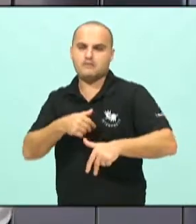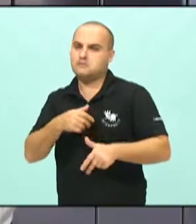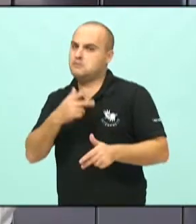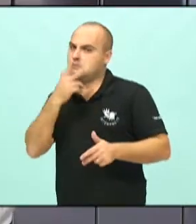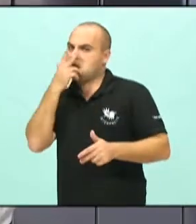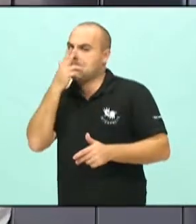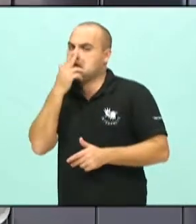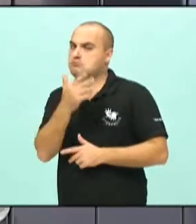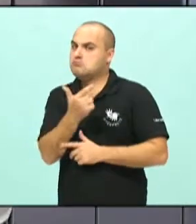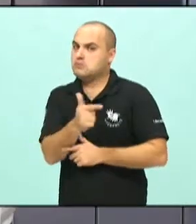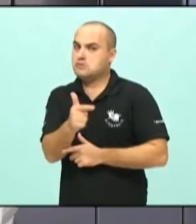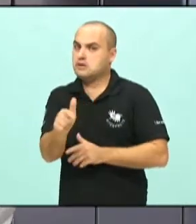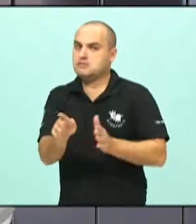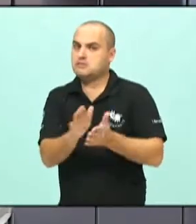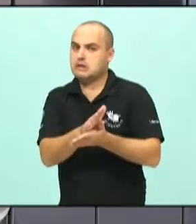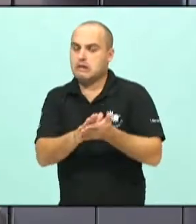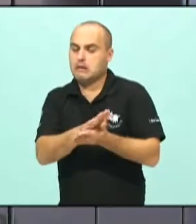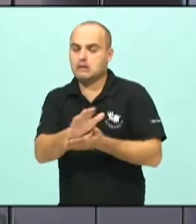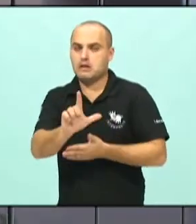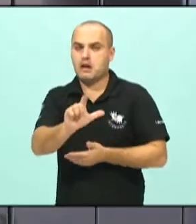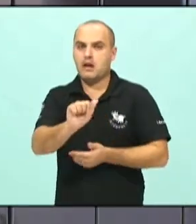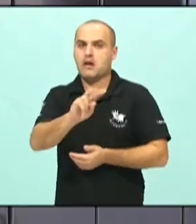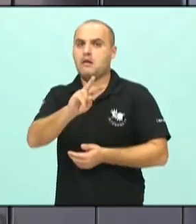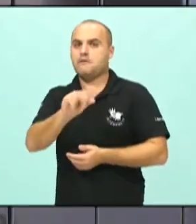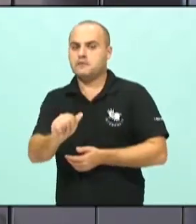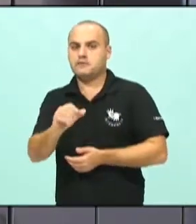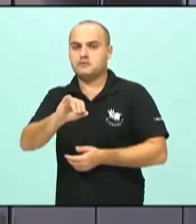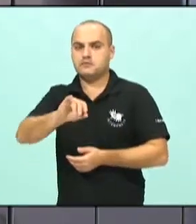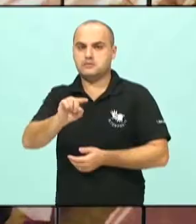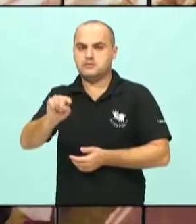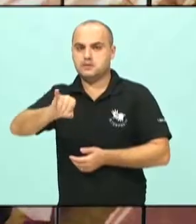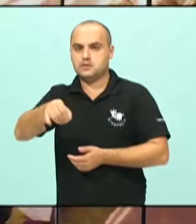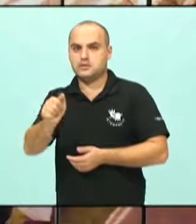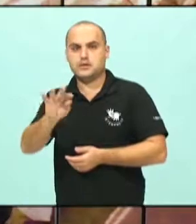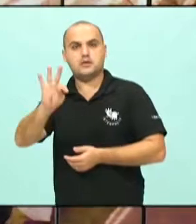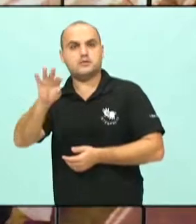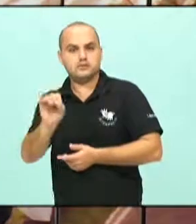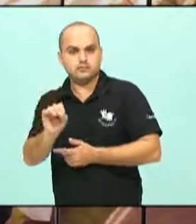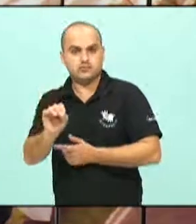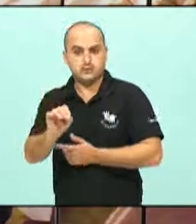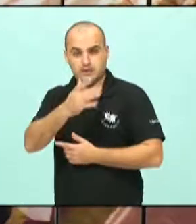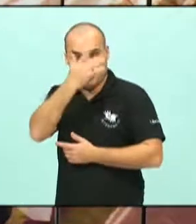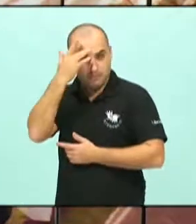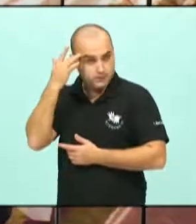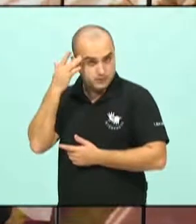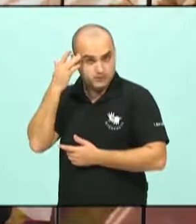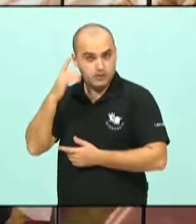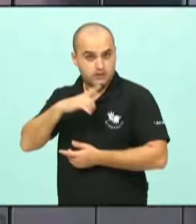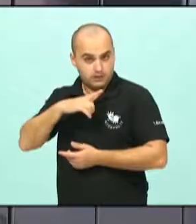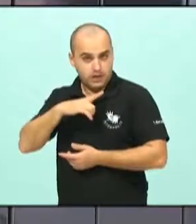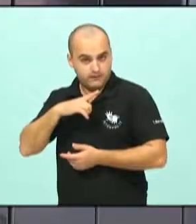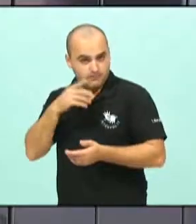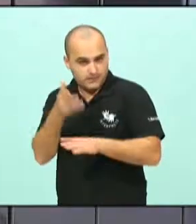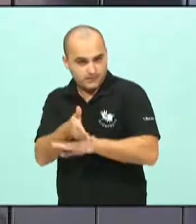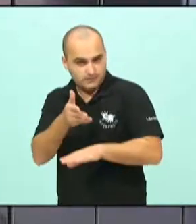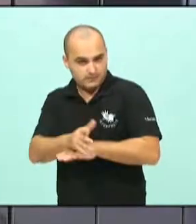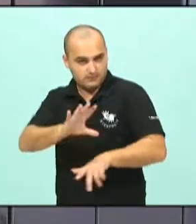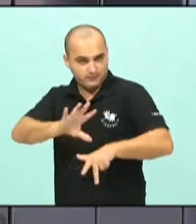citação em Lava Jato, nada. E todos aqueles que tiveram alguma citação, alguma participação, sofreram o processo